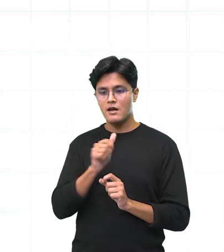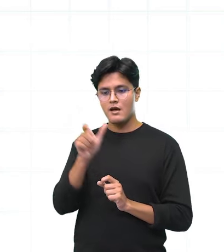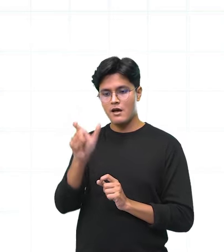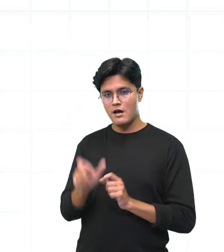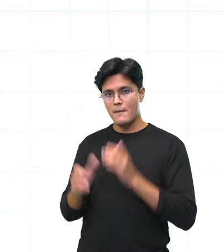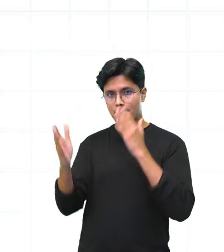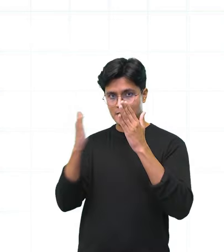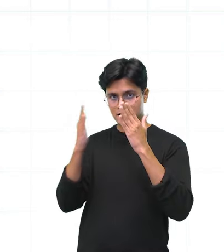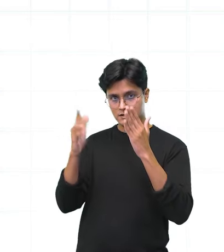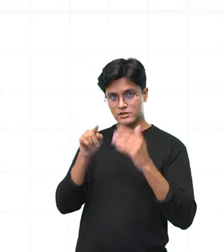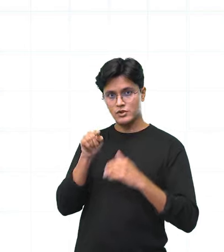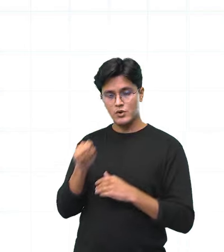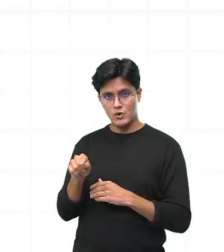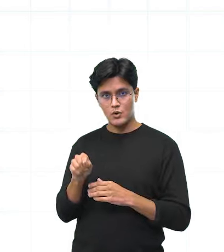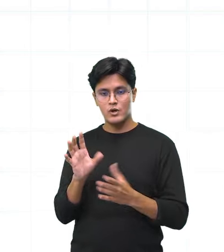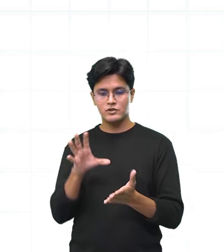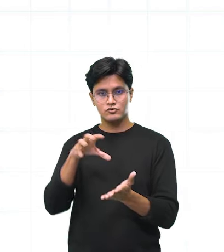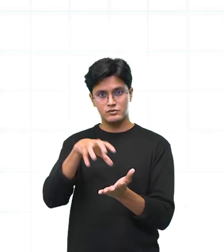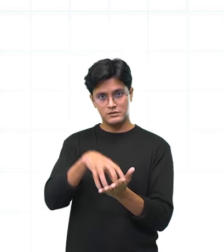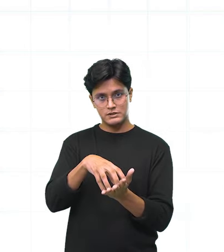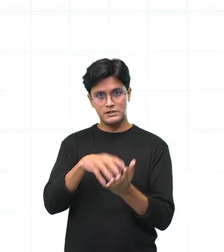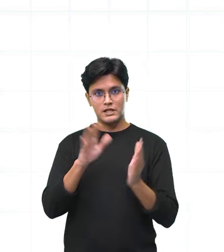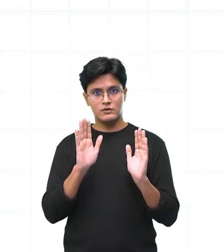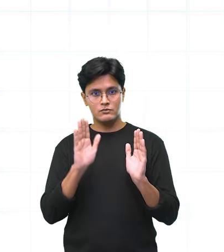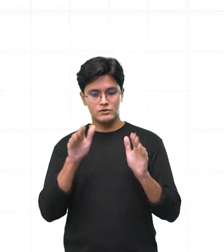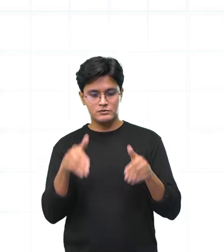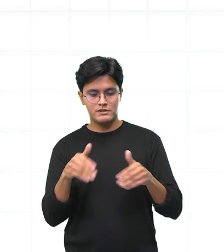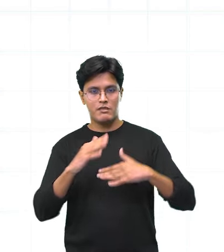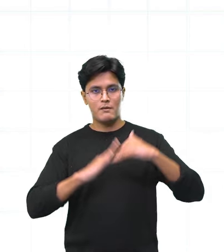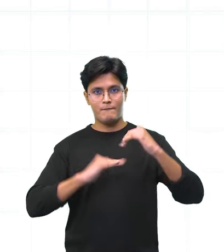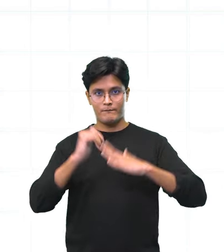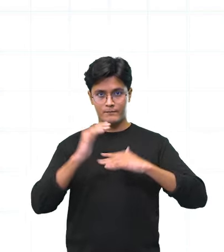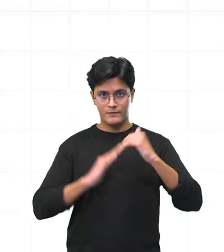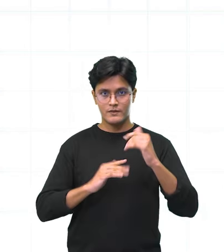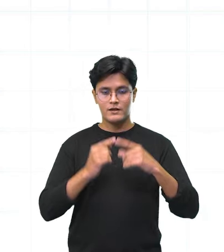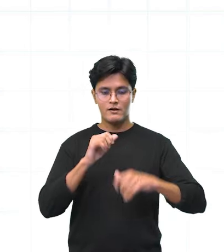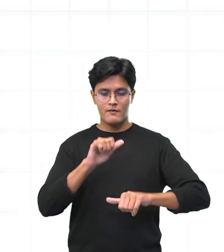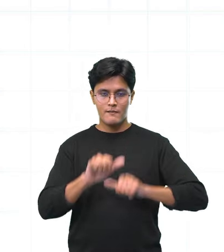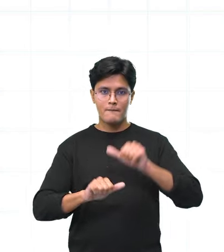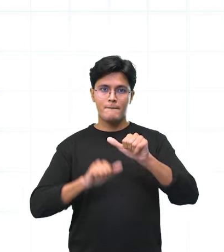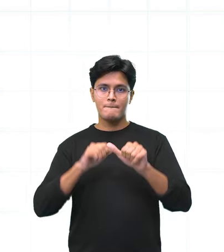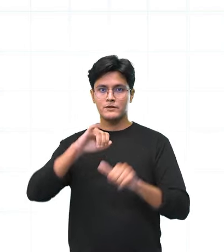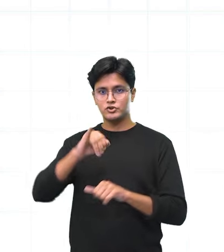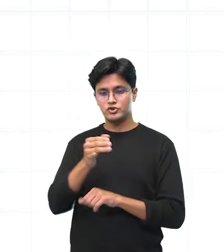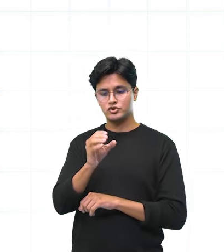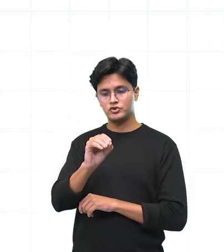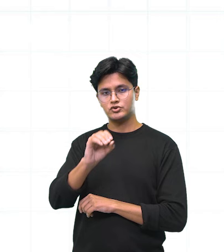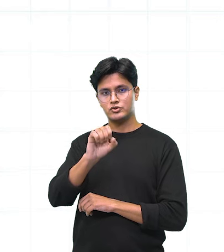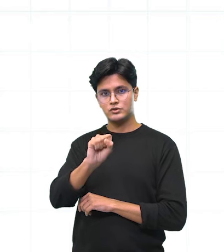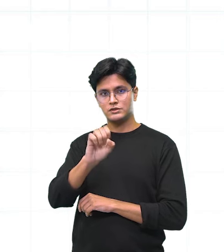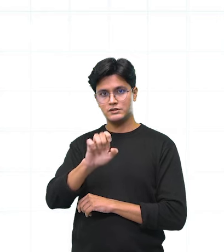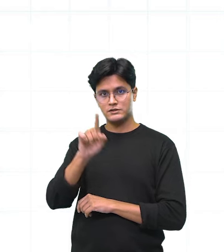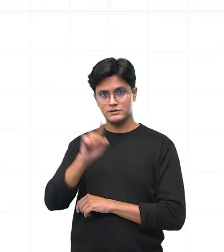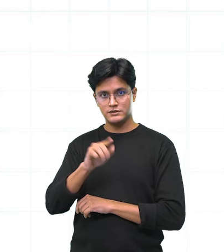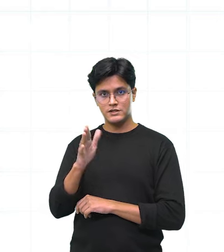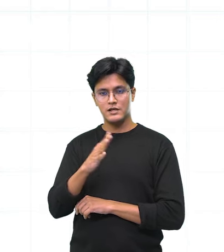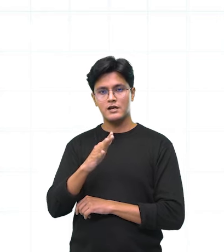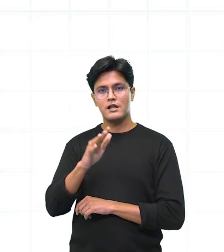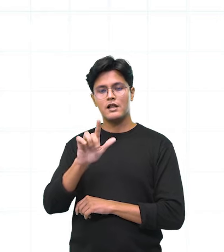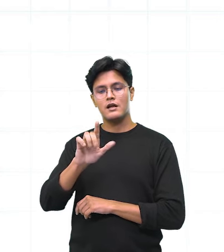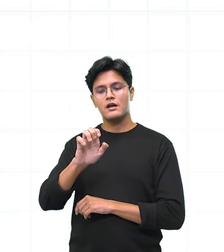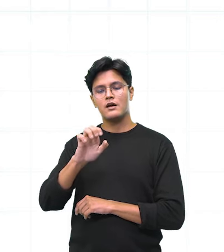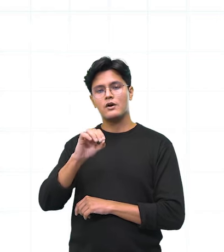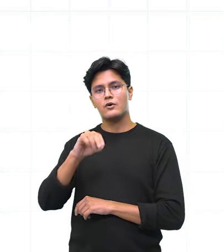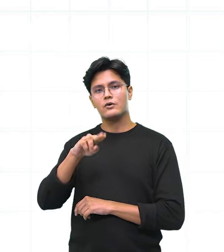do Centro Especializado em Reabilitação, José Leonel Ferreira Aquino, a